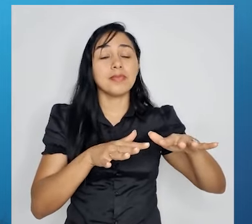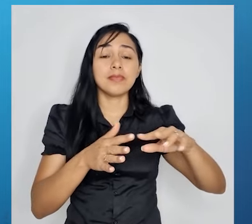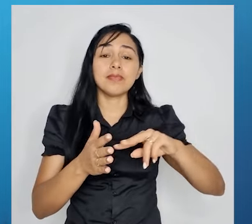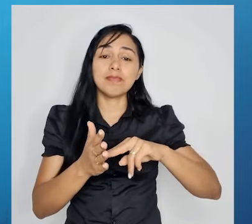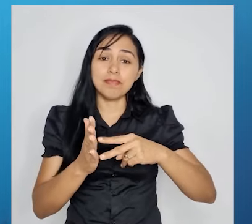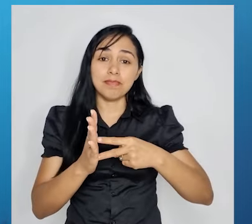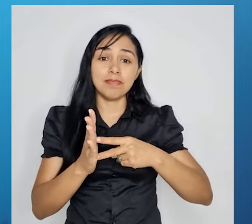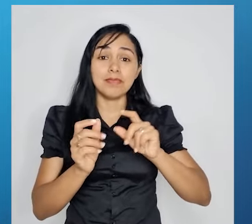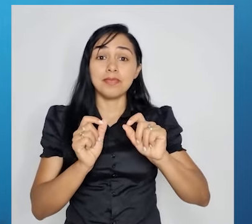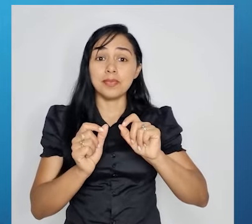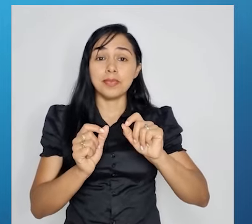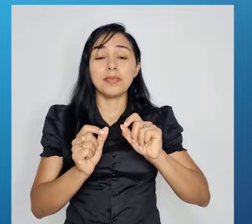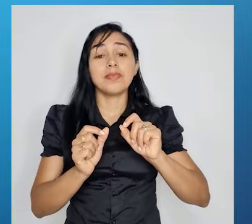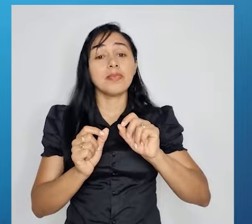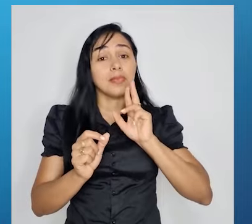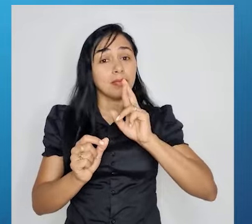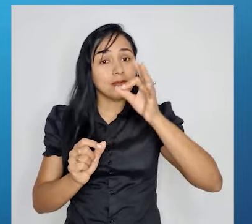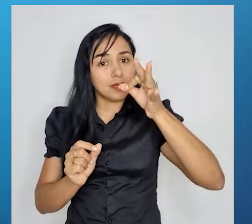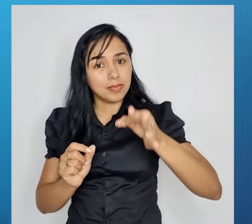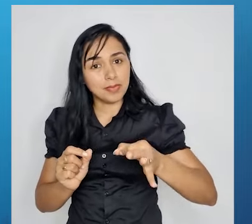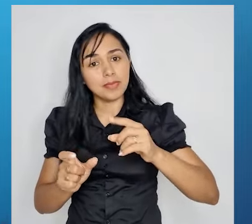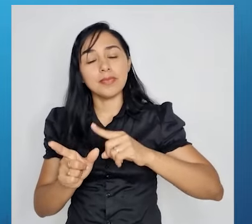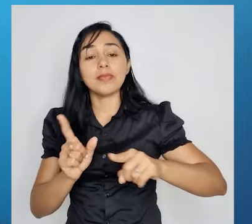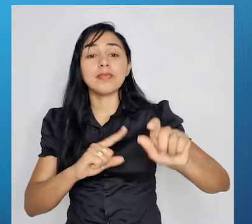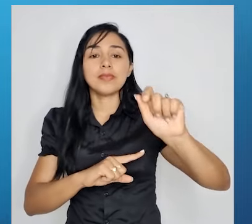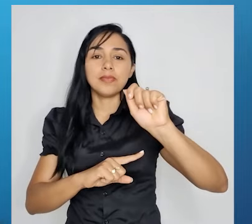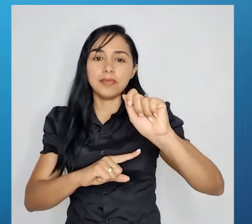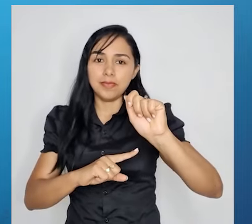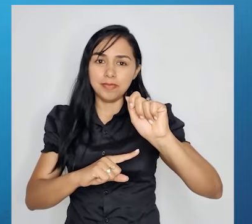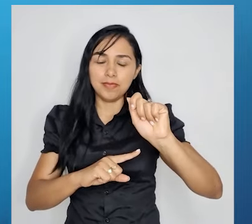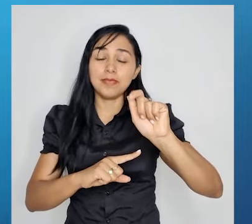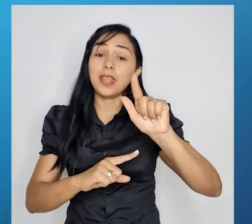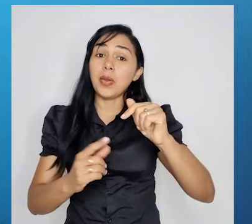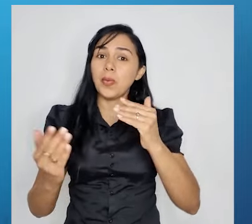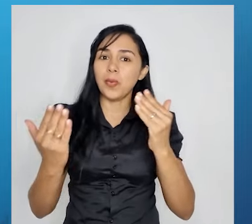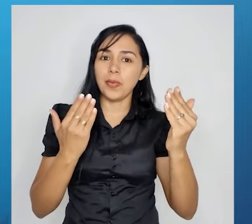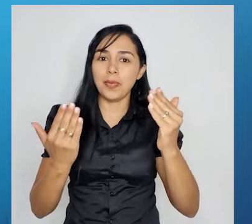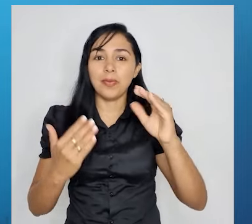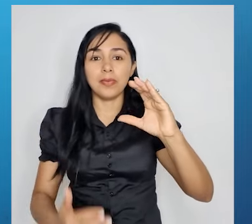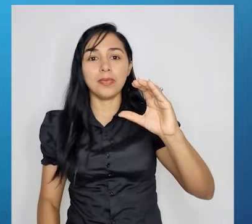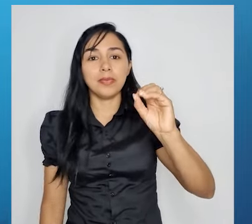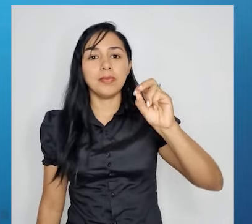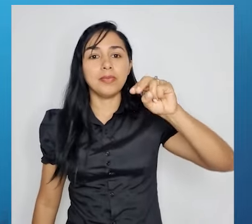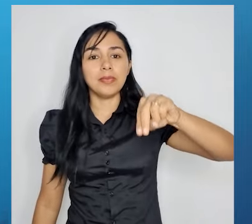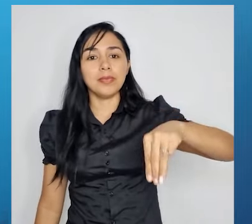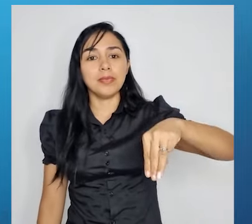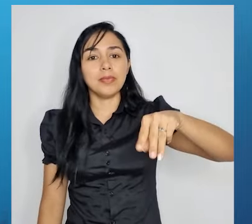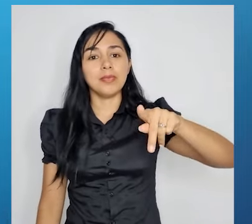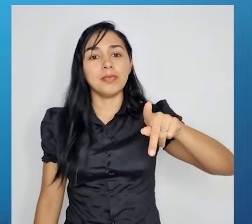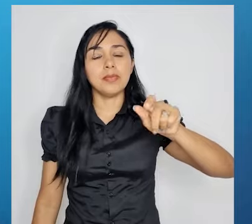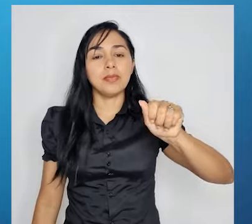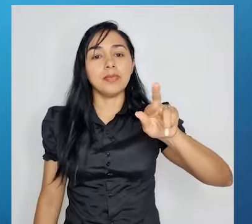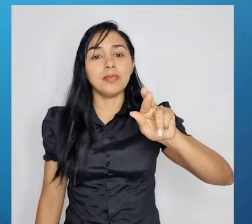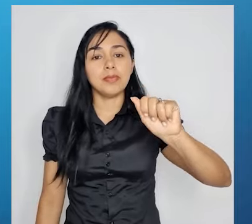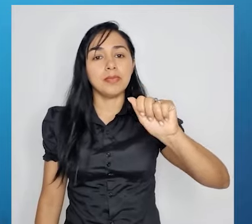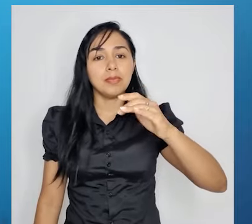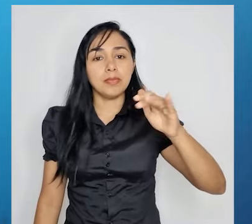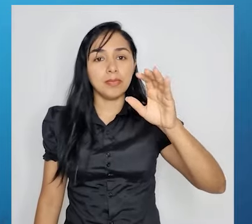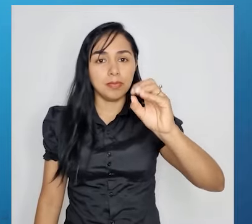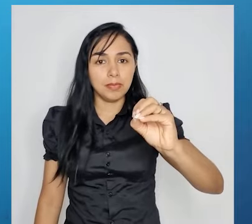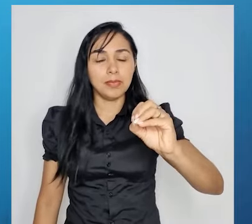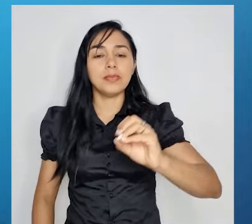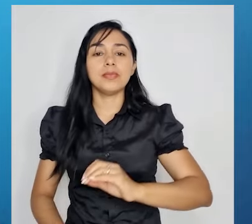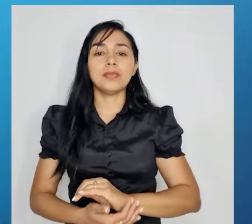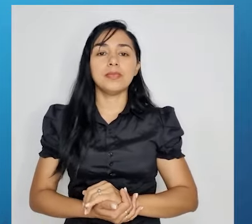muito fácil. Alternativa correta, letra A, comparação. Ele comparou os bocejos com o marulhar das